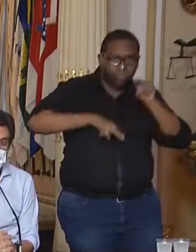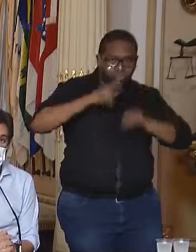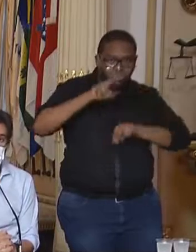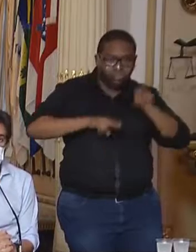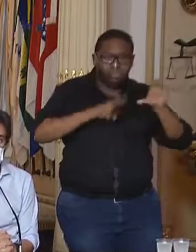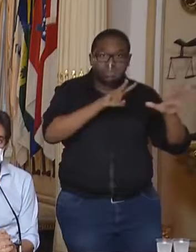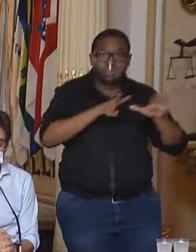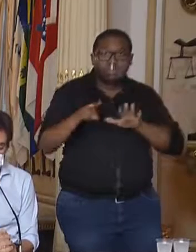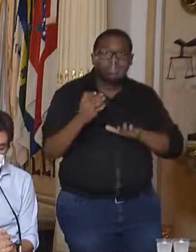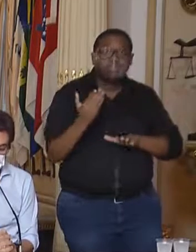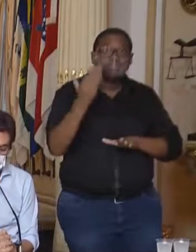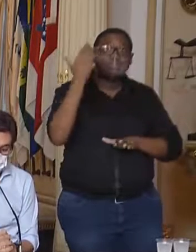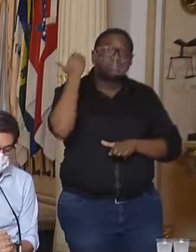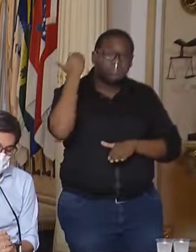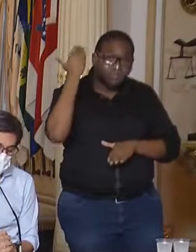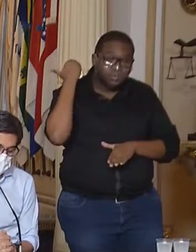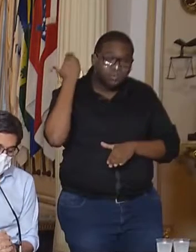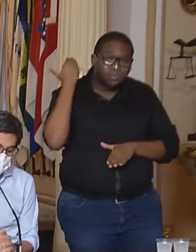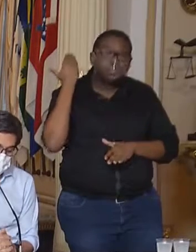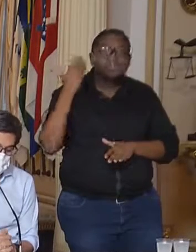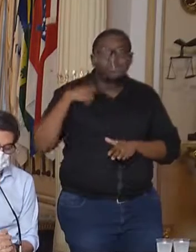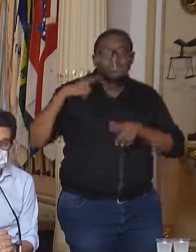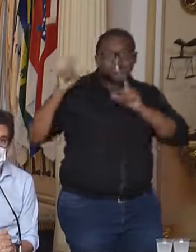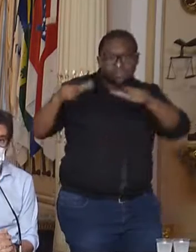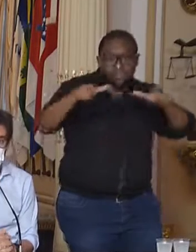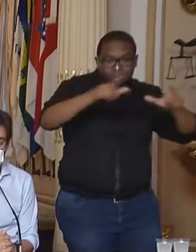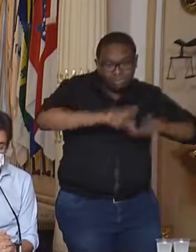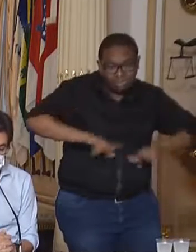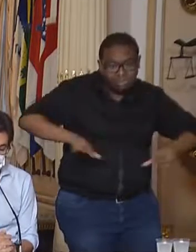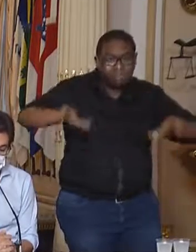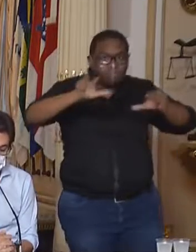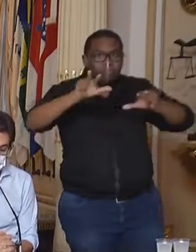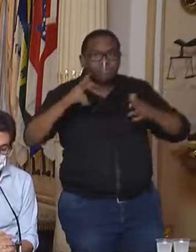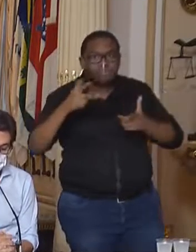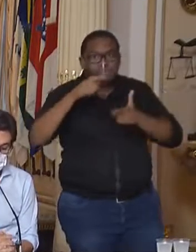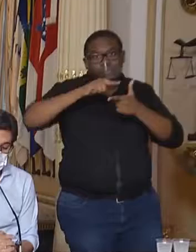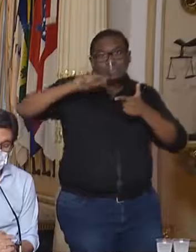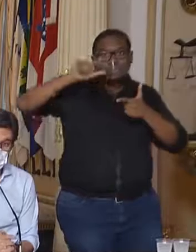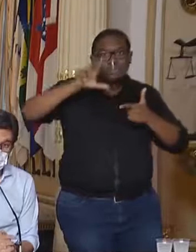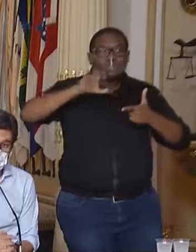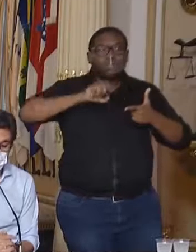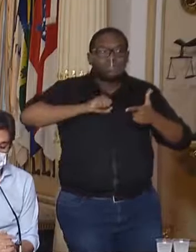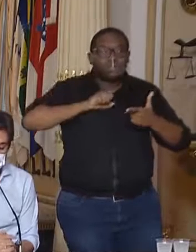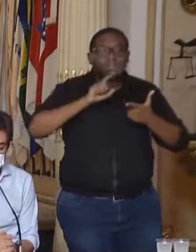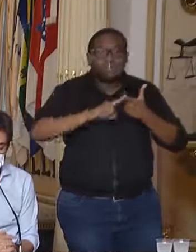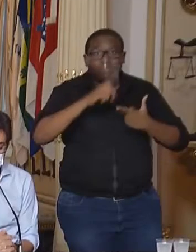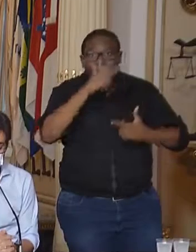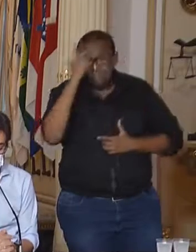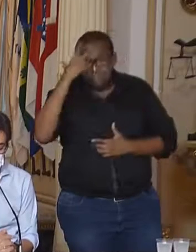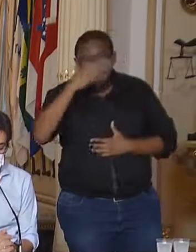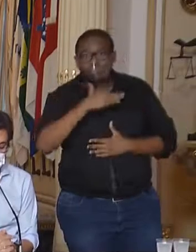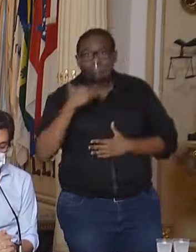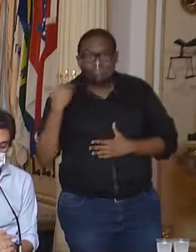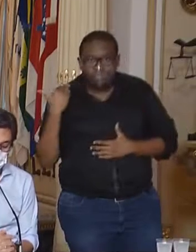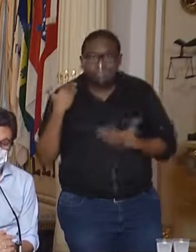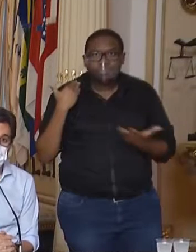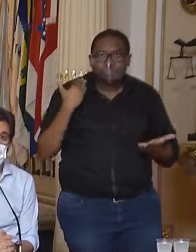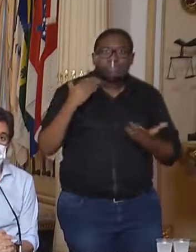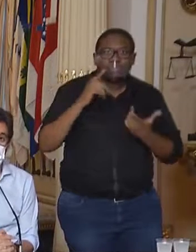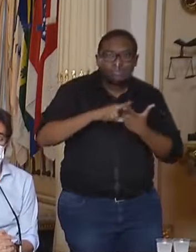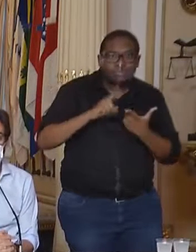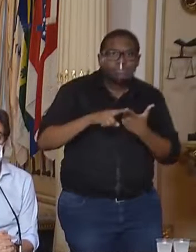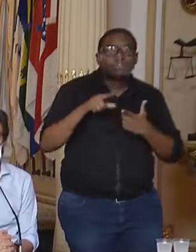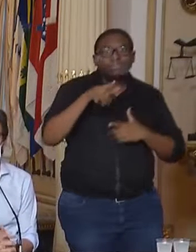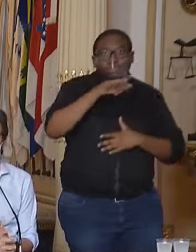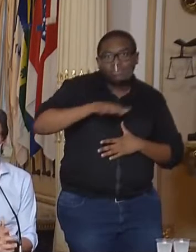devido às diferenças regionais no comportamento dos dados da curva de contaminação de óbitos e da demanda do sistema de saúde